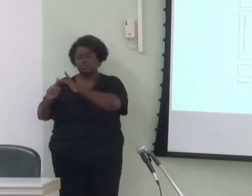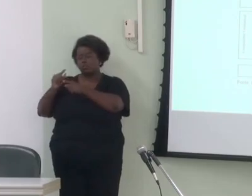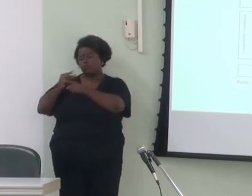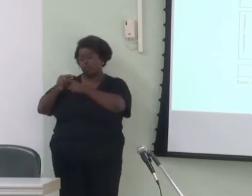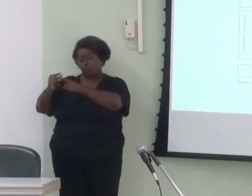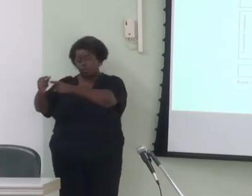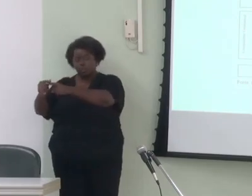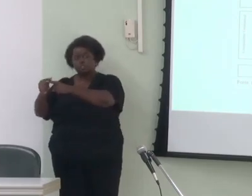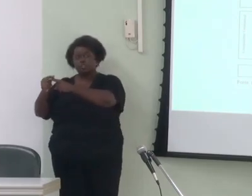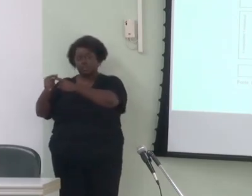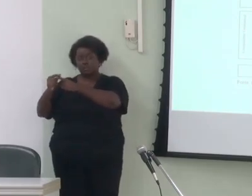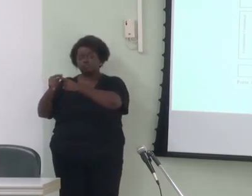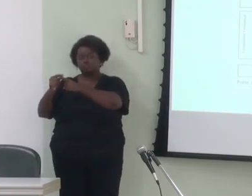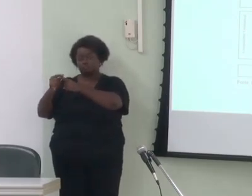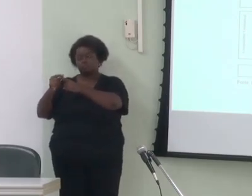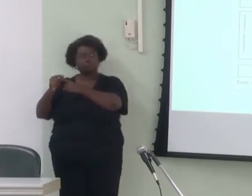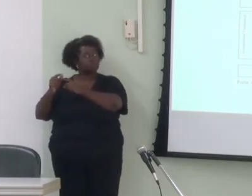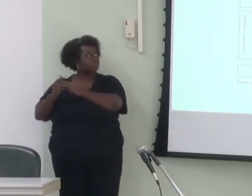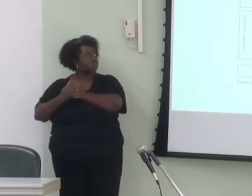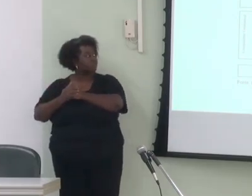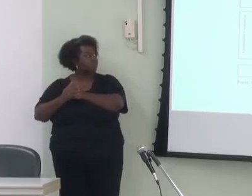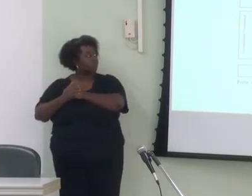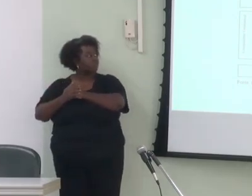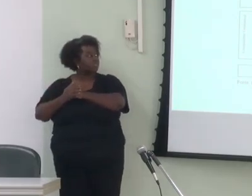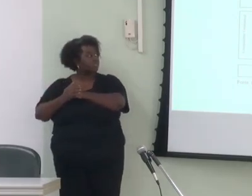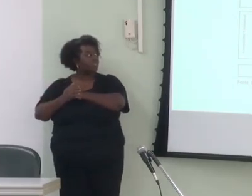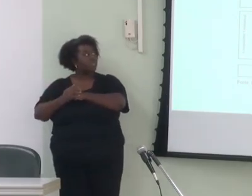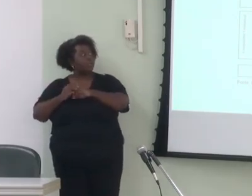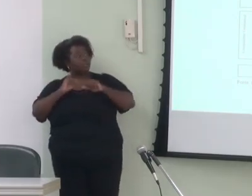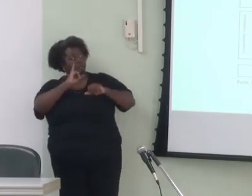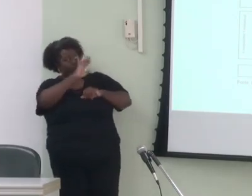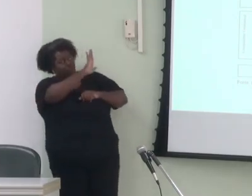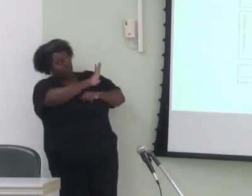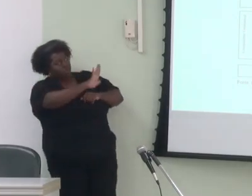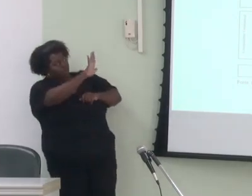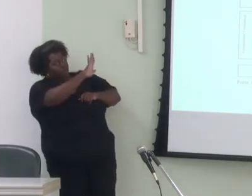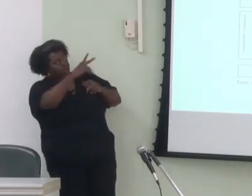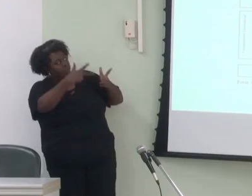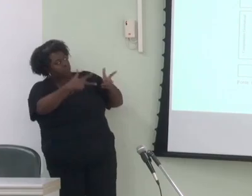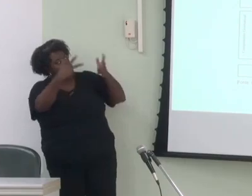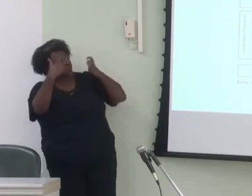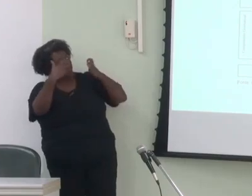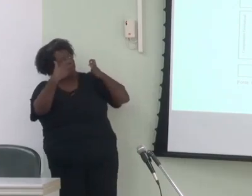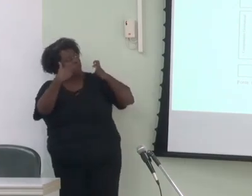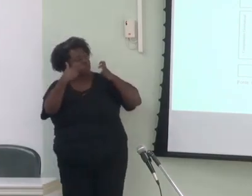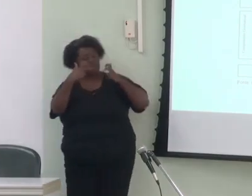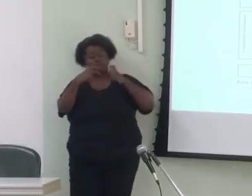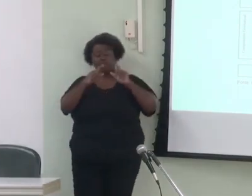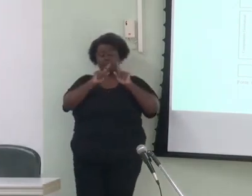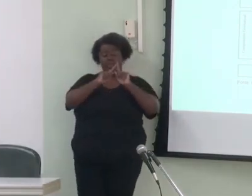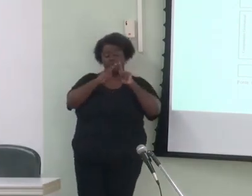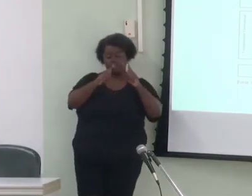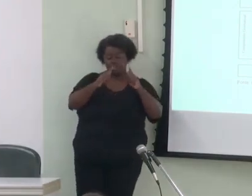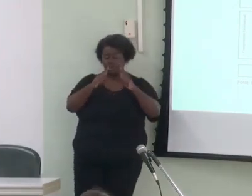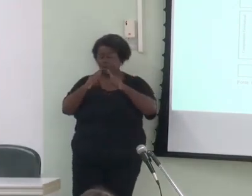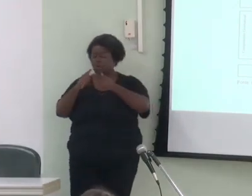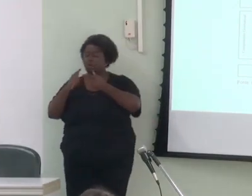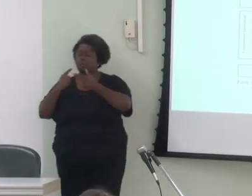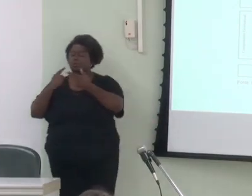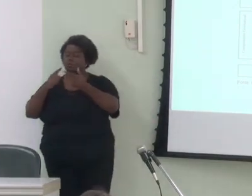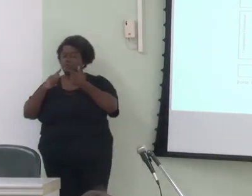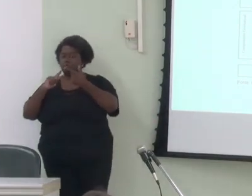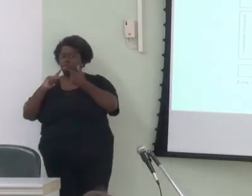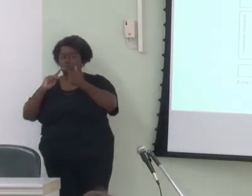componente de saída. Nessa figura 1, gente nota que o componente gramatical e o componente contextual afetam